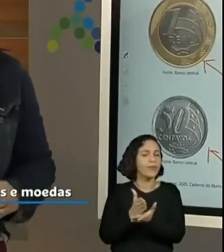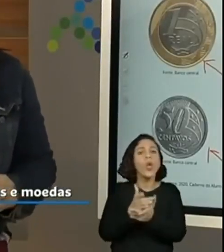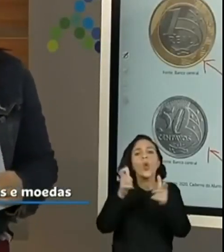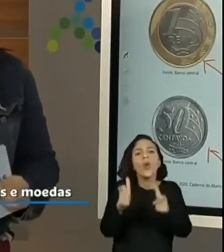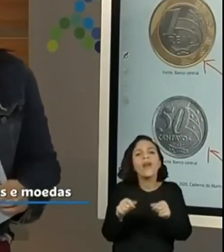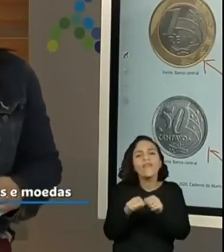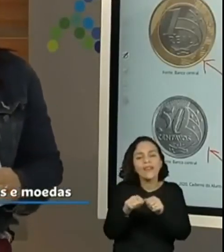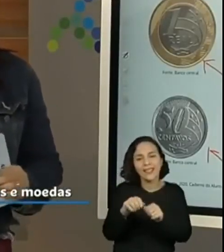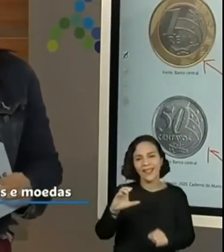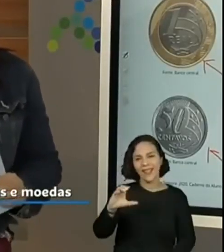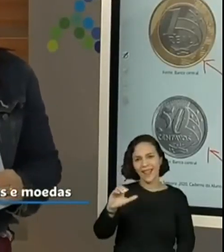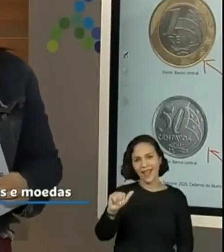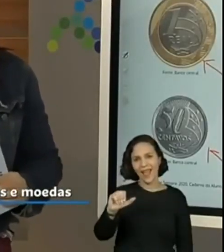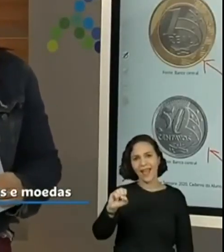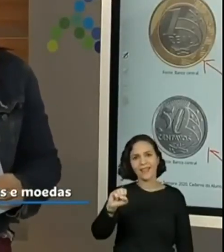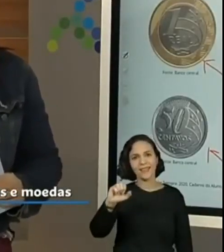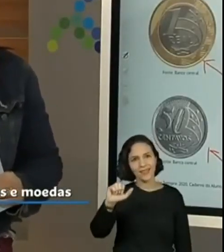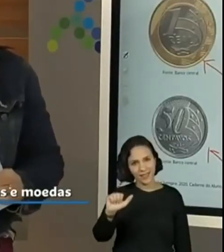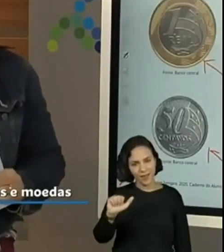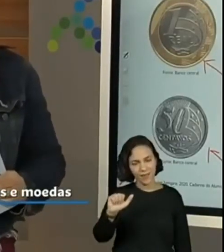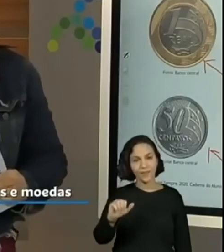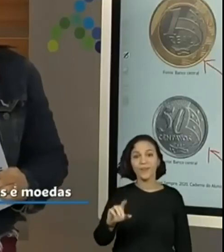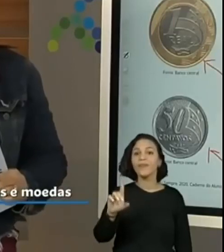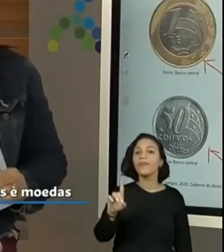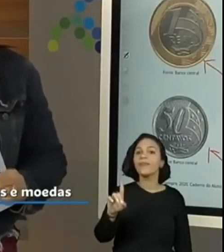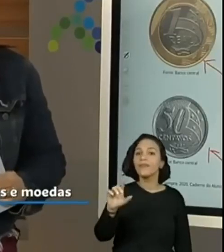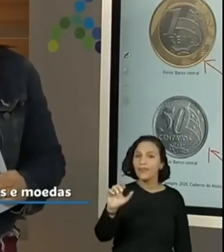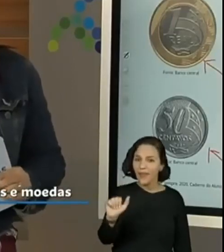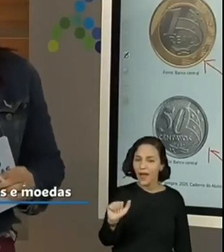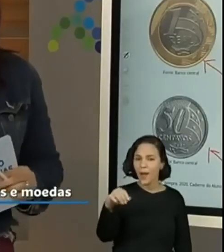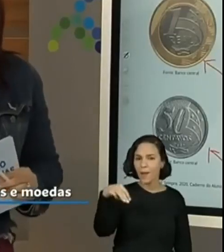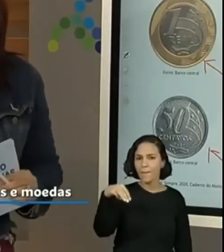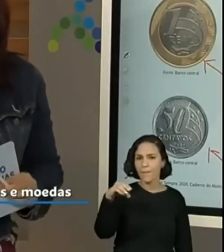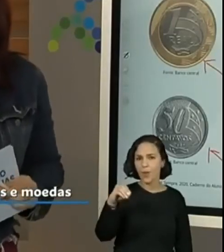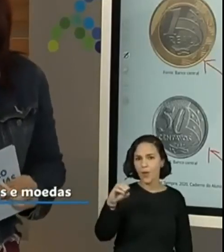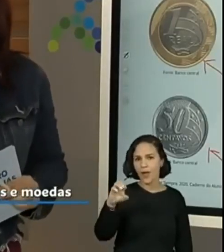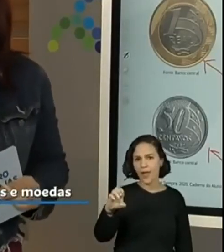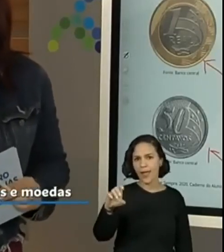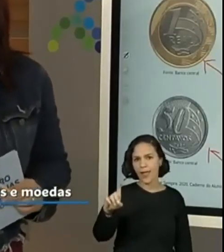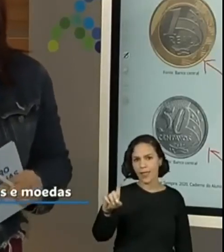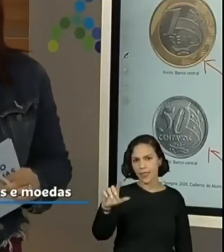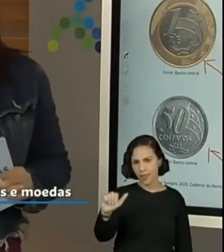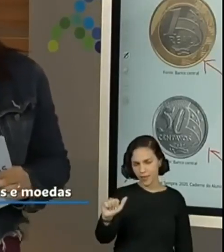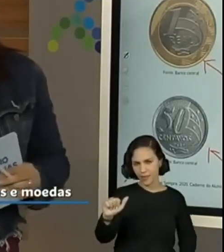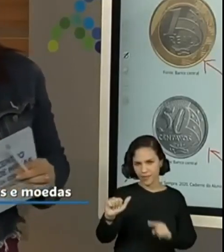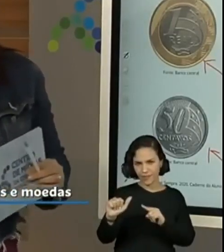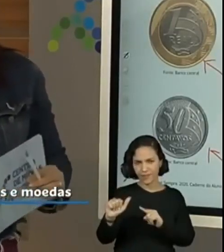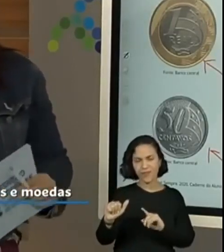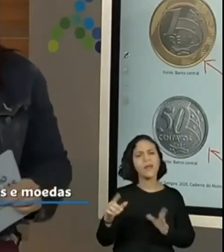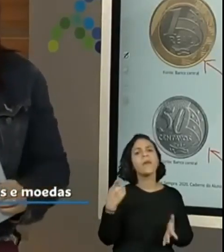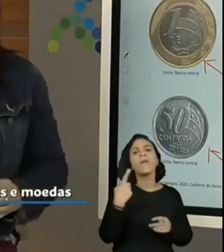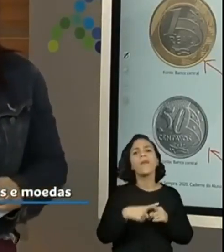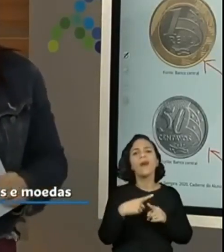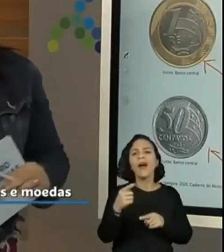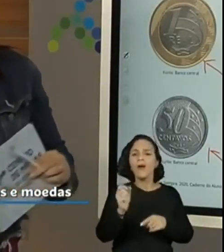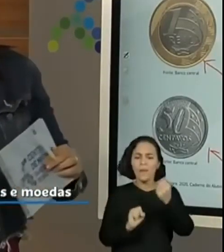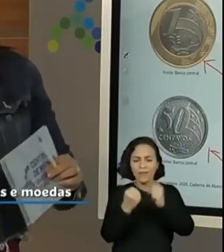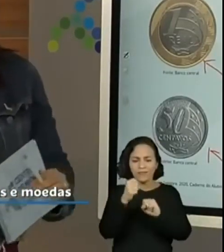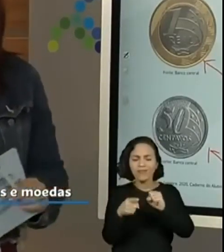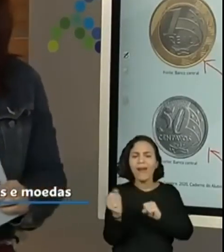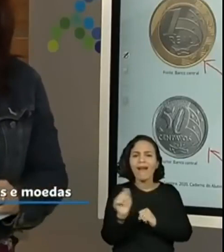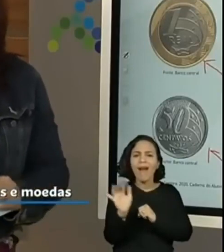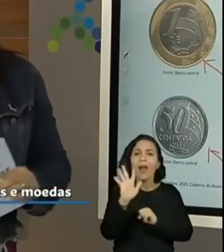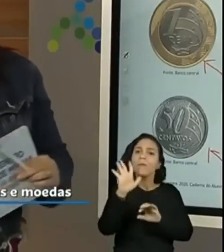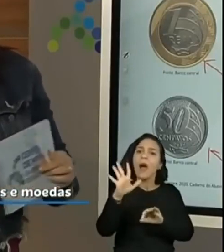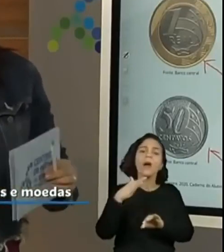porque o valor, né, o custo de produção da moeda de um centavo estava ficando muito caro. Mas ainda existem algumas moedas de um